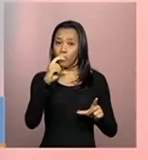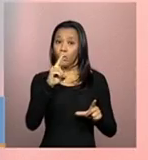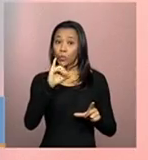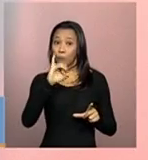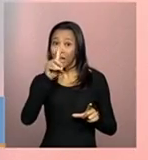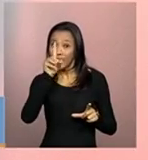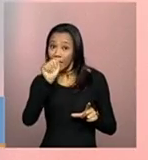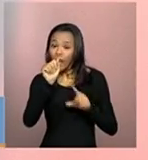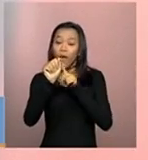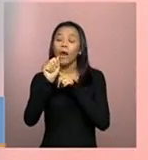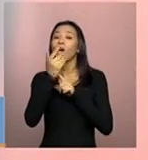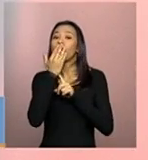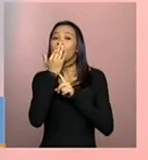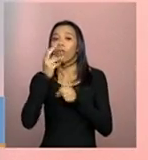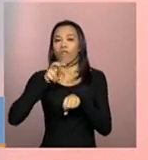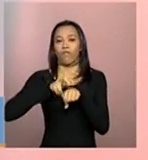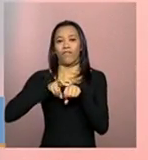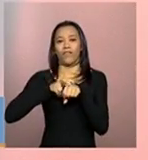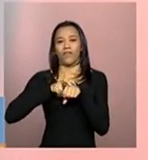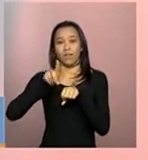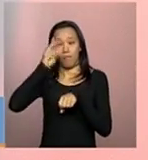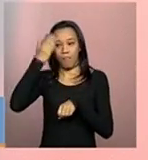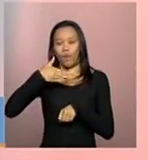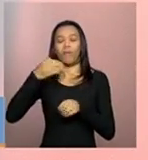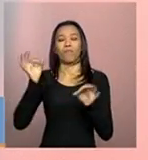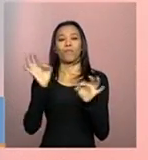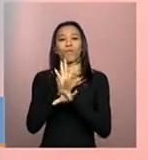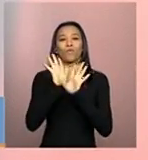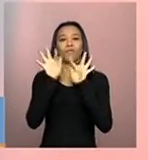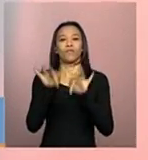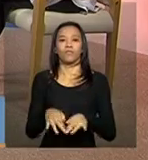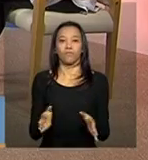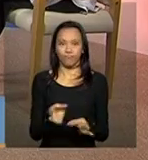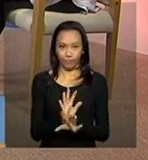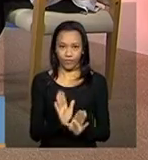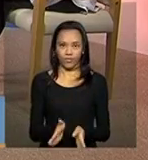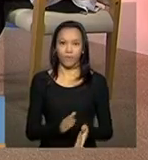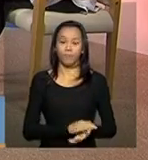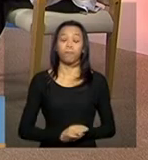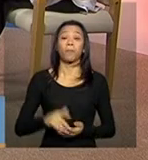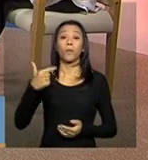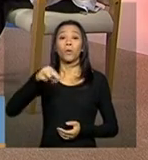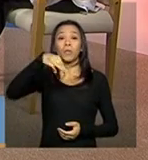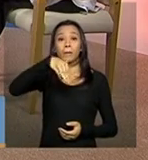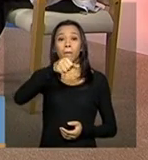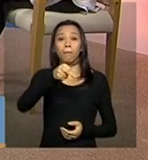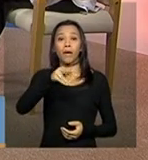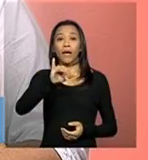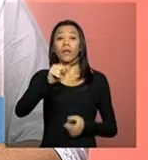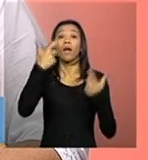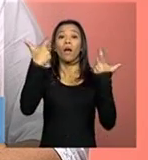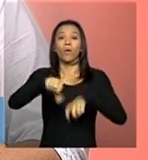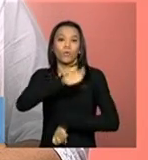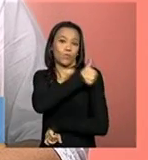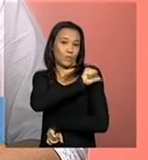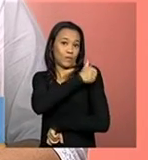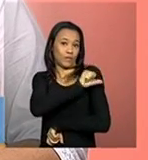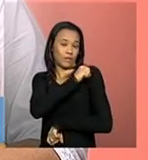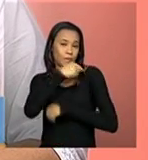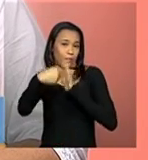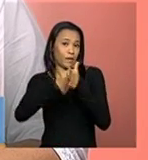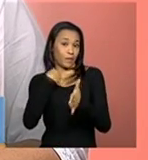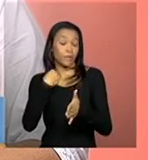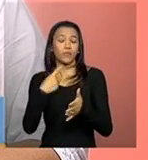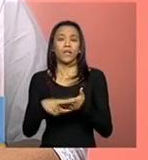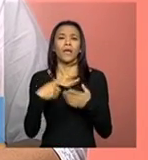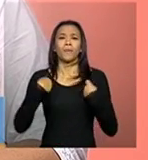verde e isso determina que o cadastro está completo. Maria Isabel, do Rio de Janeiro, ela diz o seguinte, tento realizar